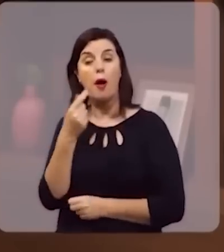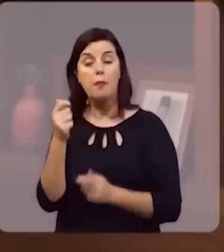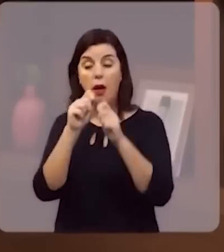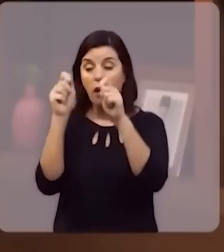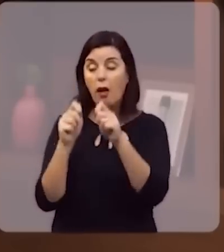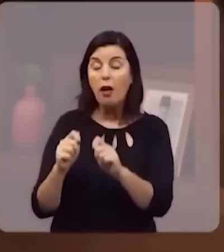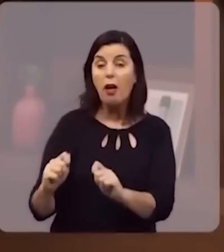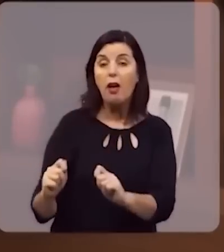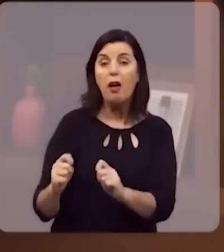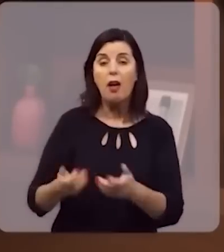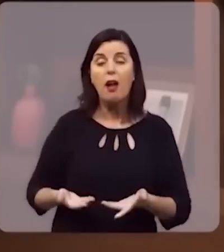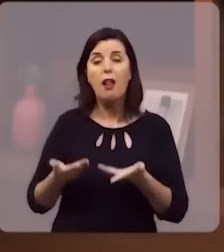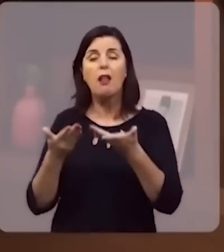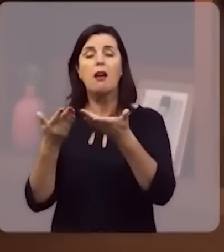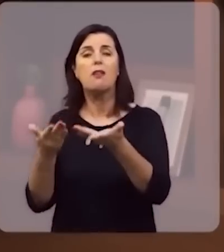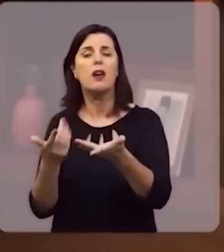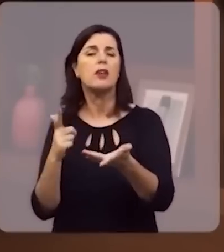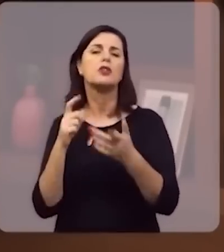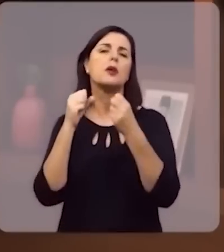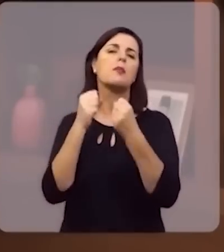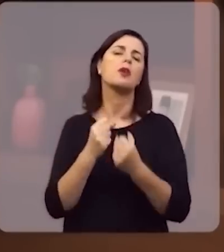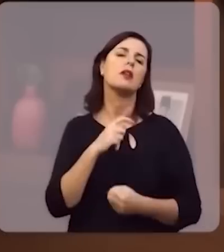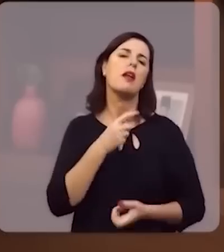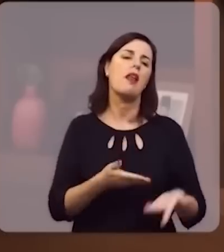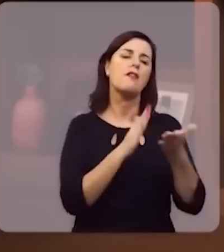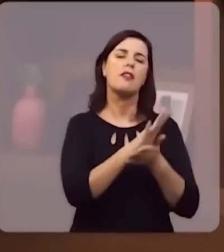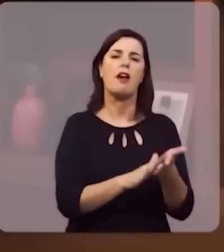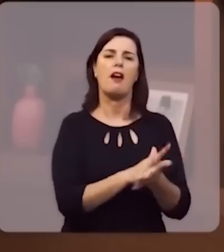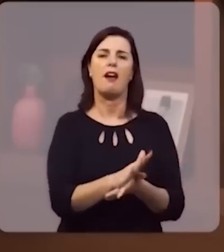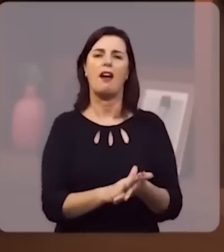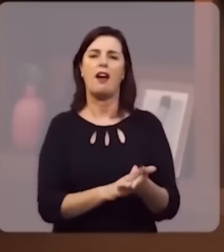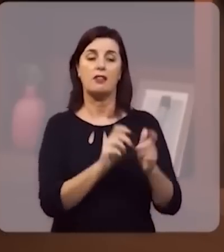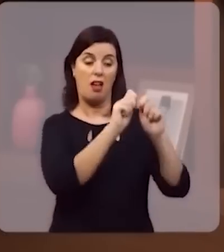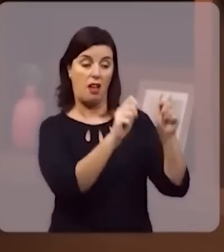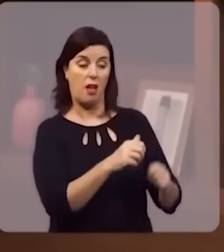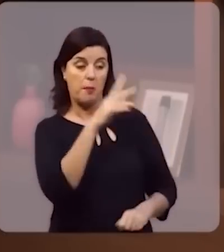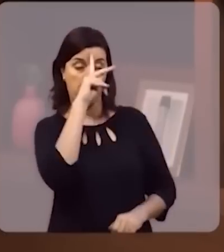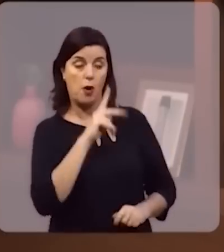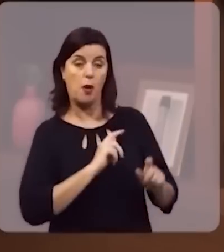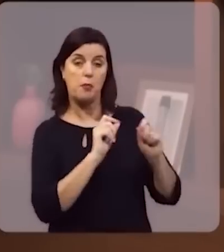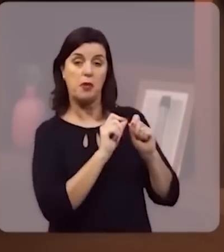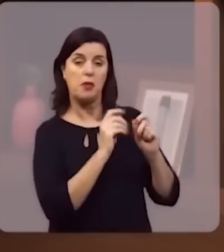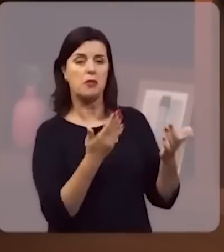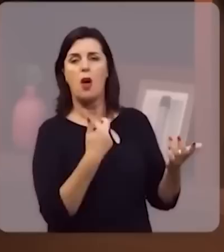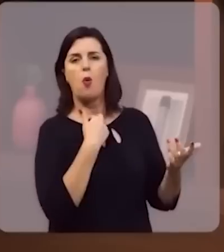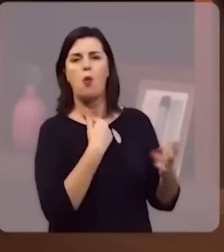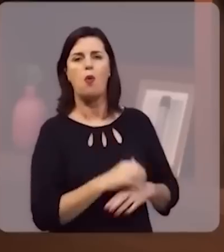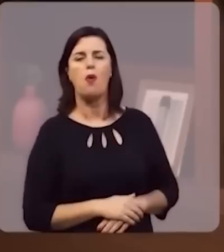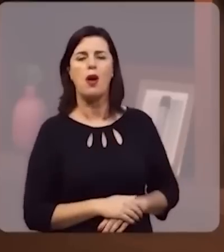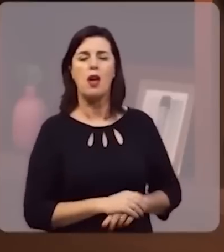eles eram carregados, eles não tinham poder de carregar. Esses ídolos eram feitos, eles não tinham poder de criar.